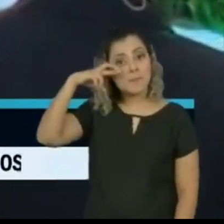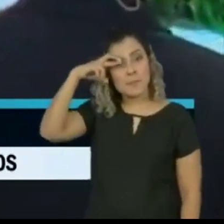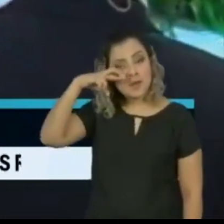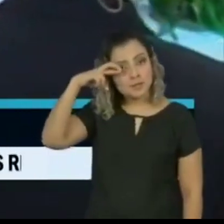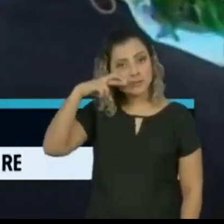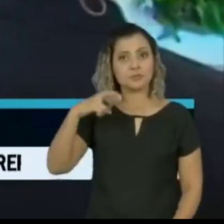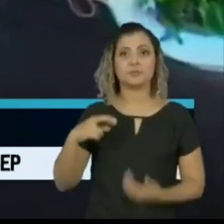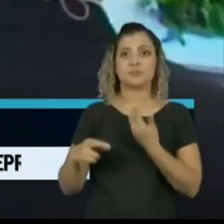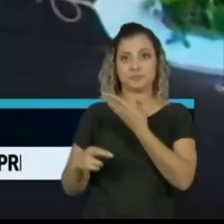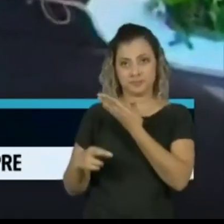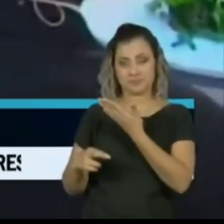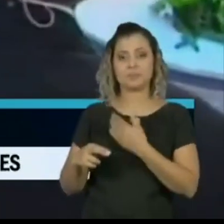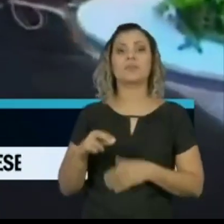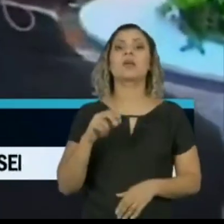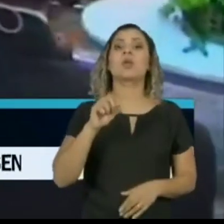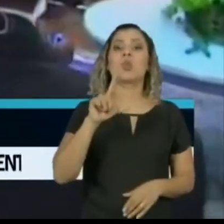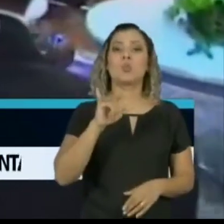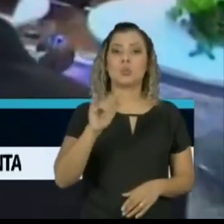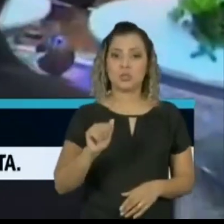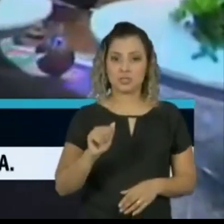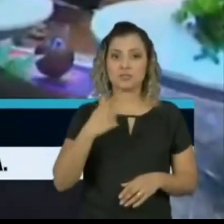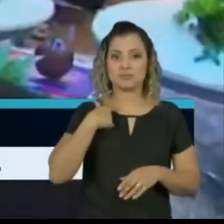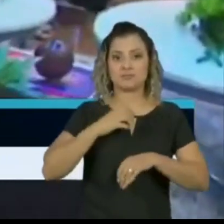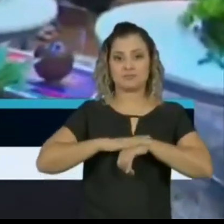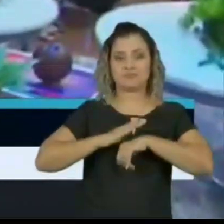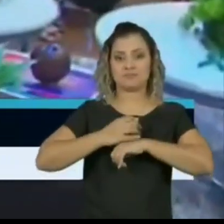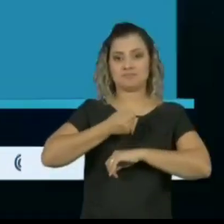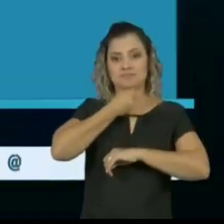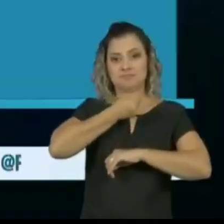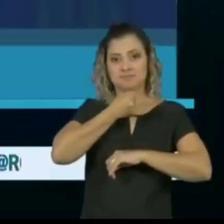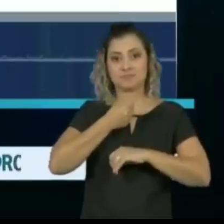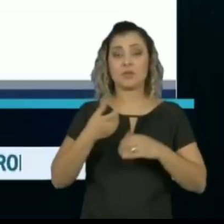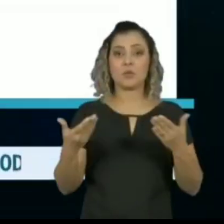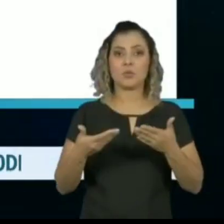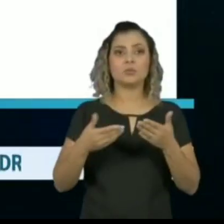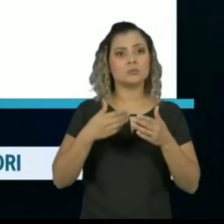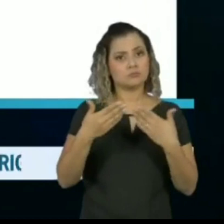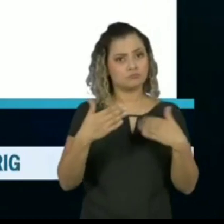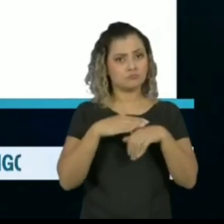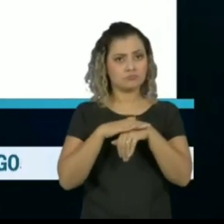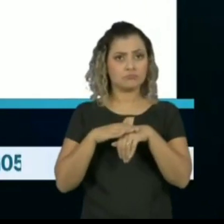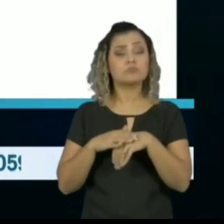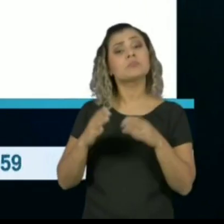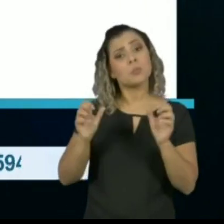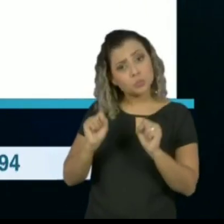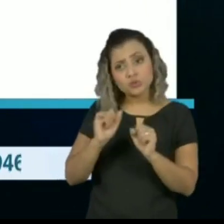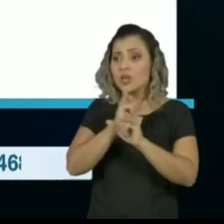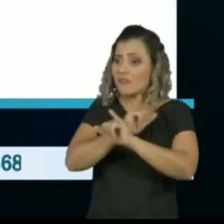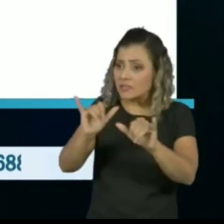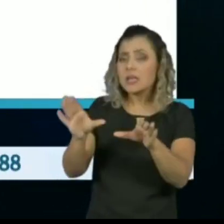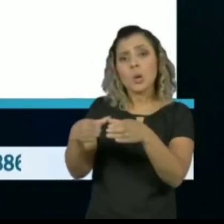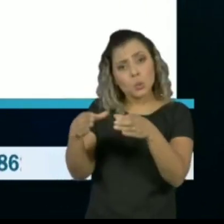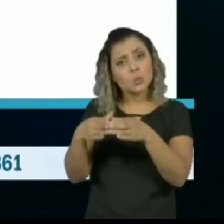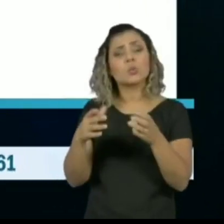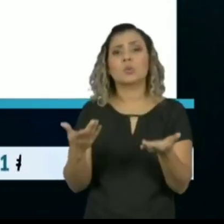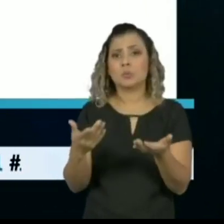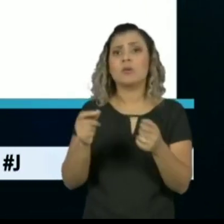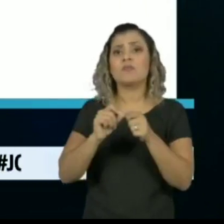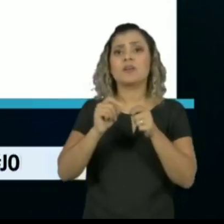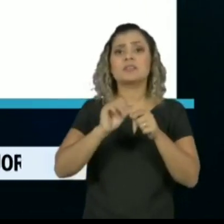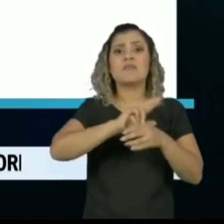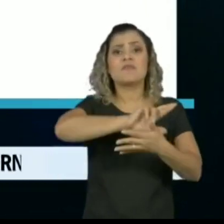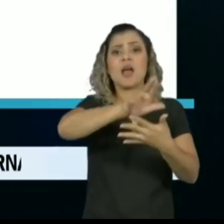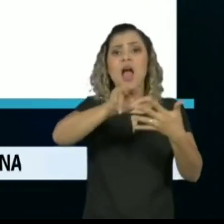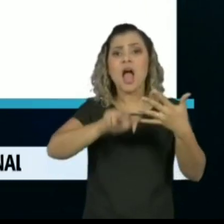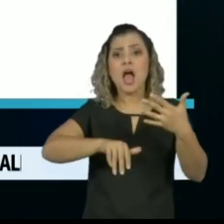Ernesto Lacombe. A deputada participou hoje da atração. Mas podia falar com a turma aí para fazer vários perfis